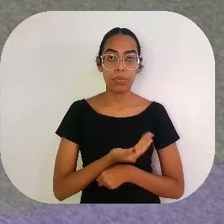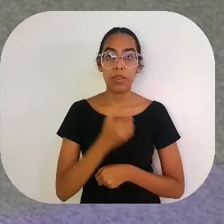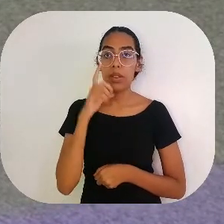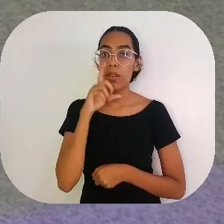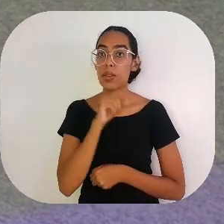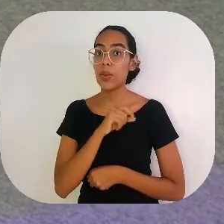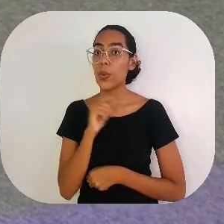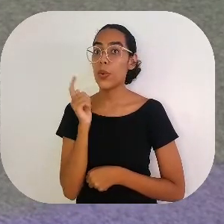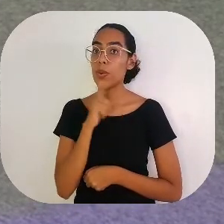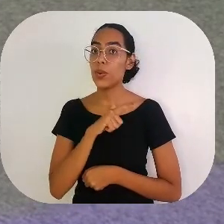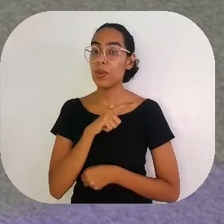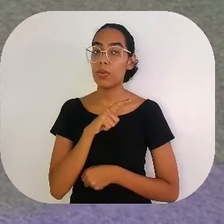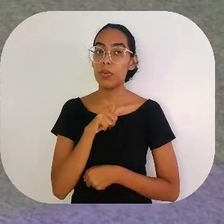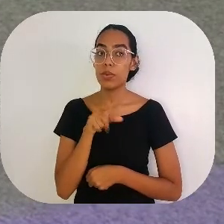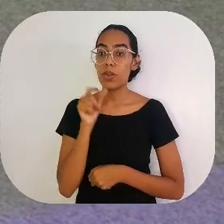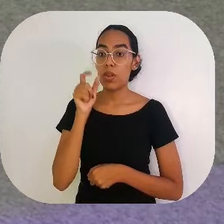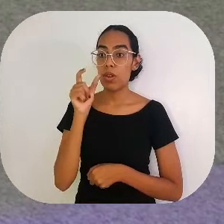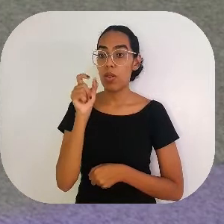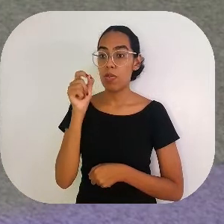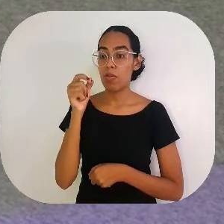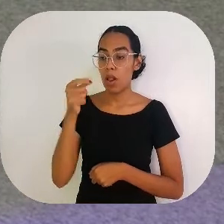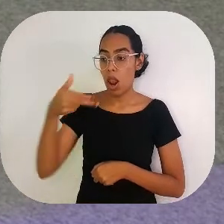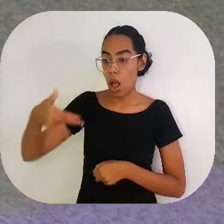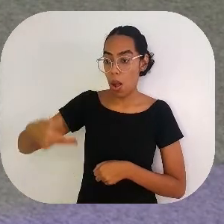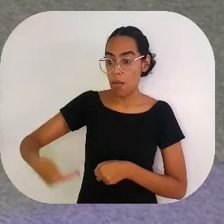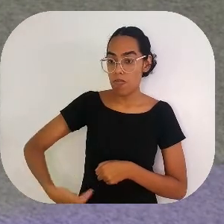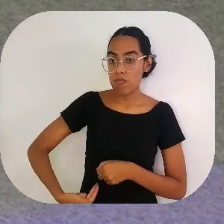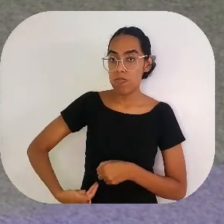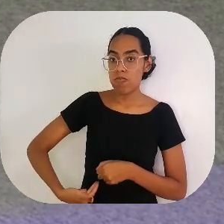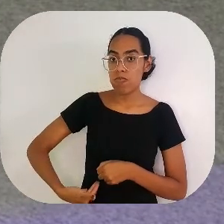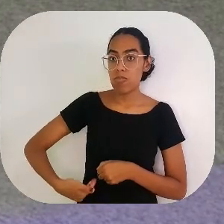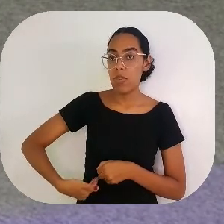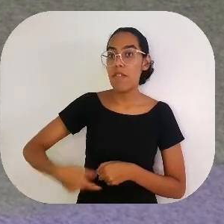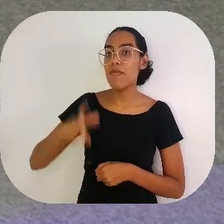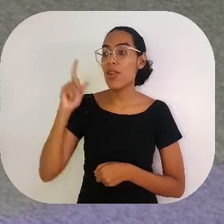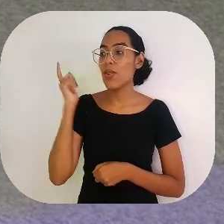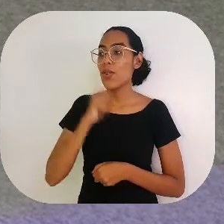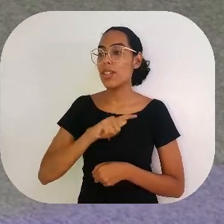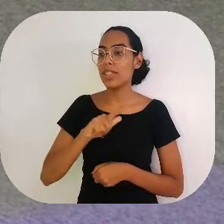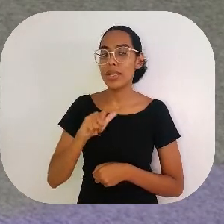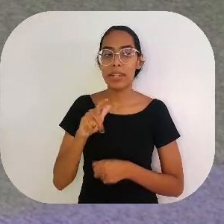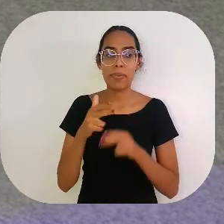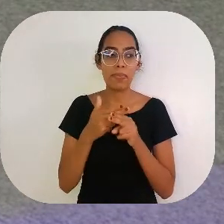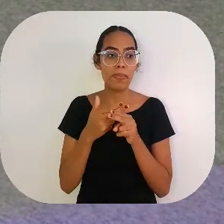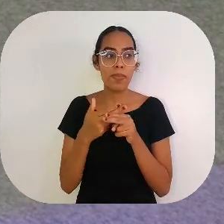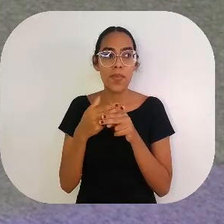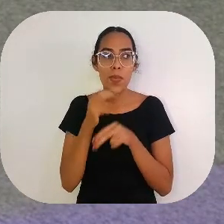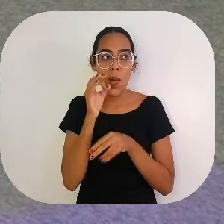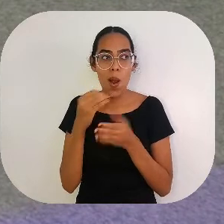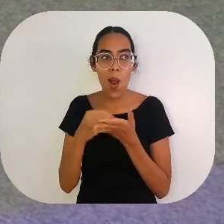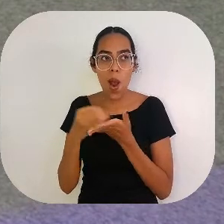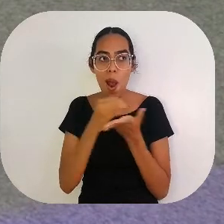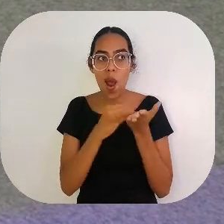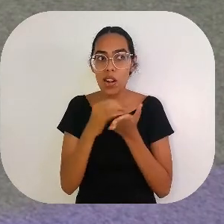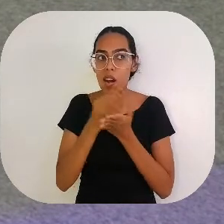Bora fazer uma brincadeira? Já que esse morto está aqui, ele já está morto. Quem enfiar primeiro uma faca no